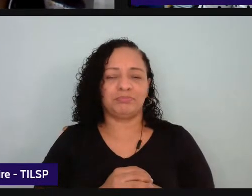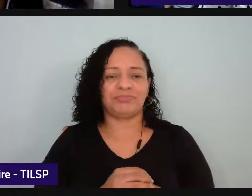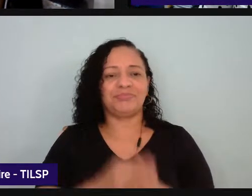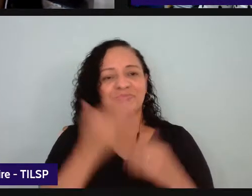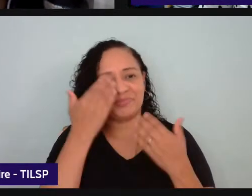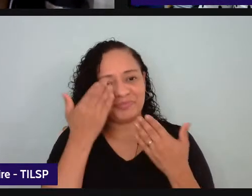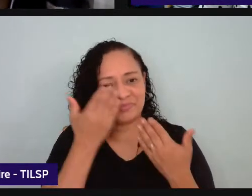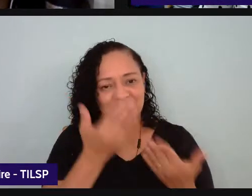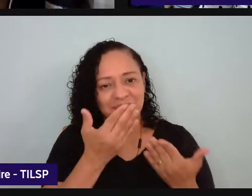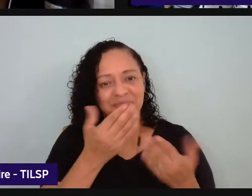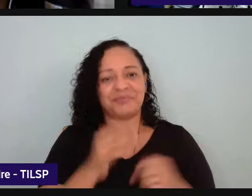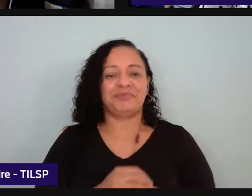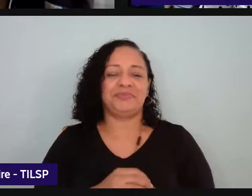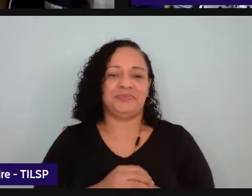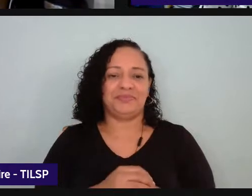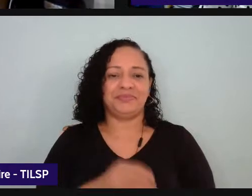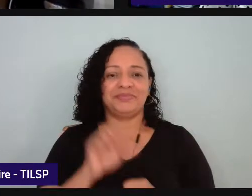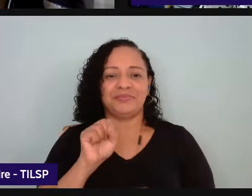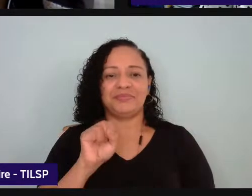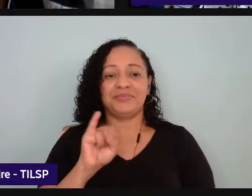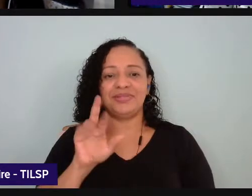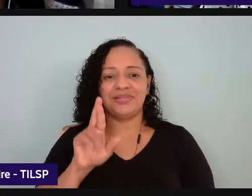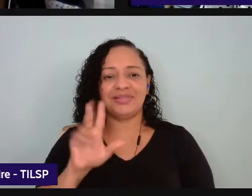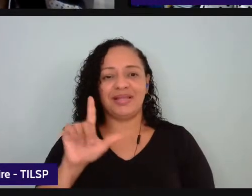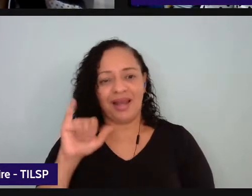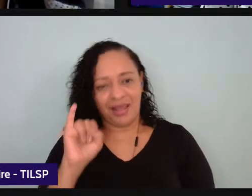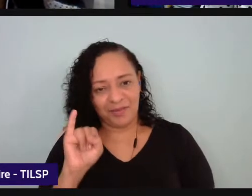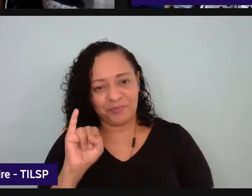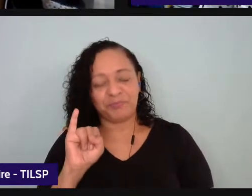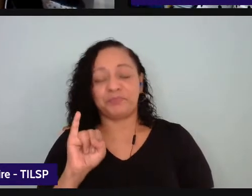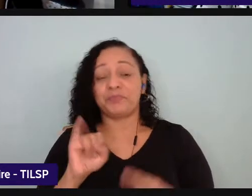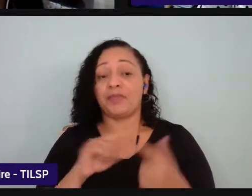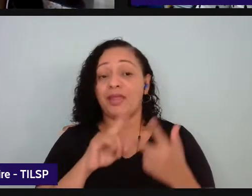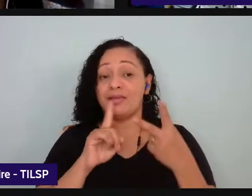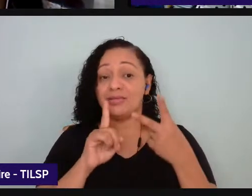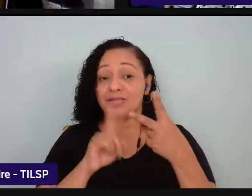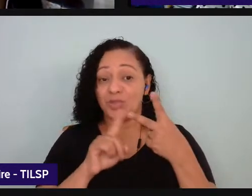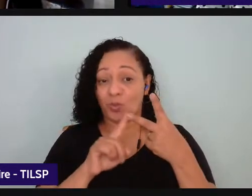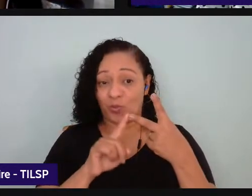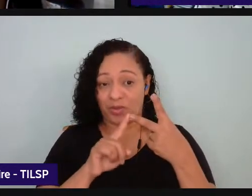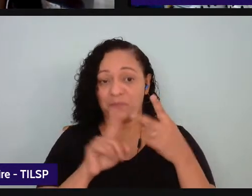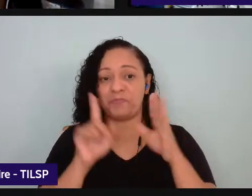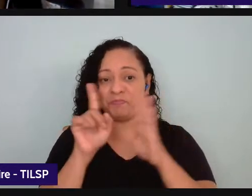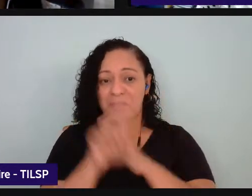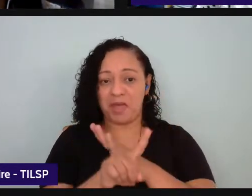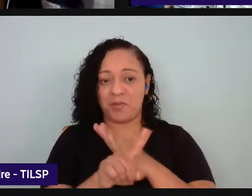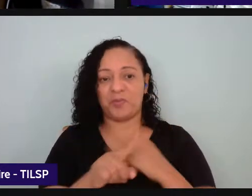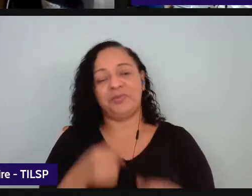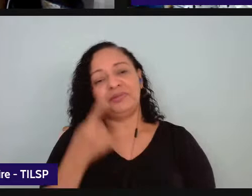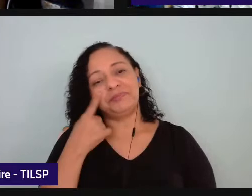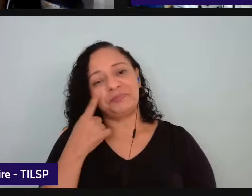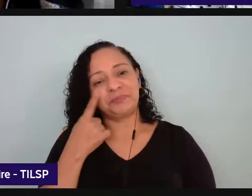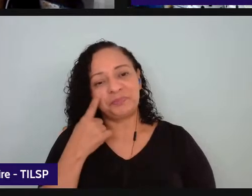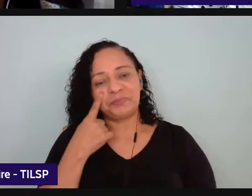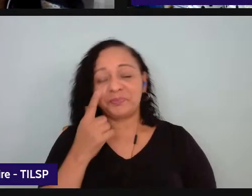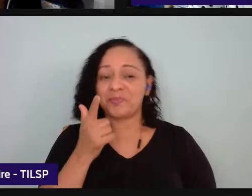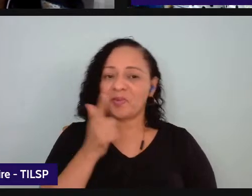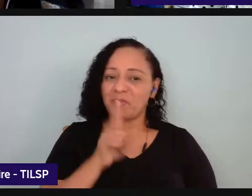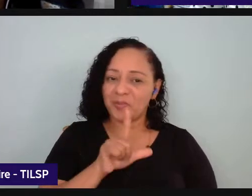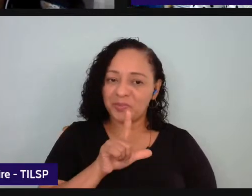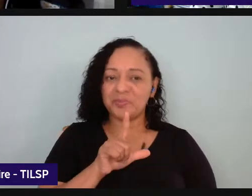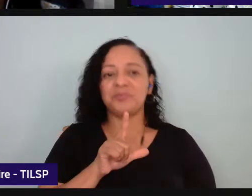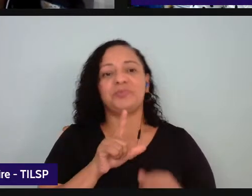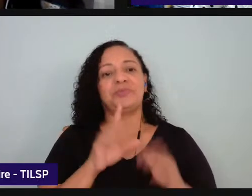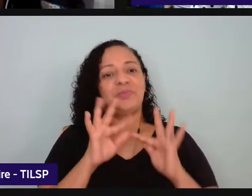Obrigada Sirleia vou repassar a segunda pergunta para ver se nós conseguimos fechar com